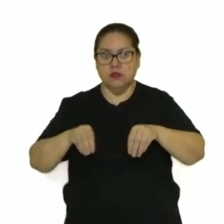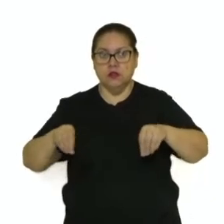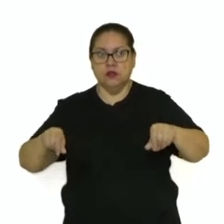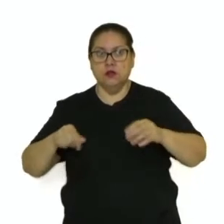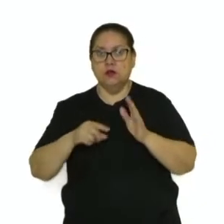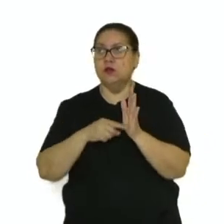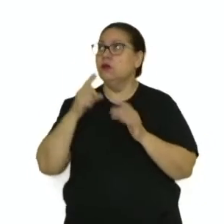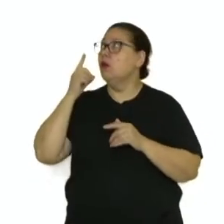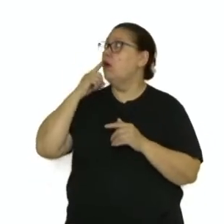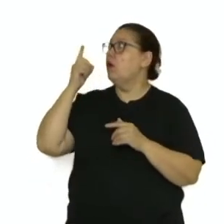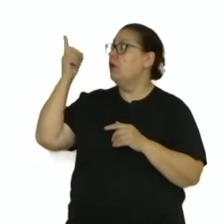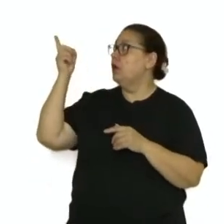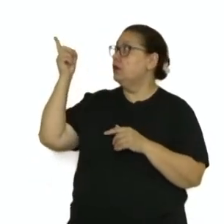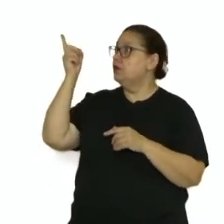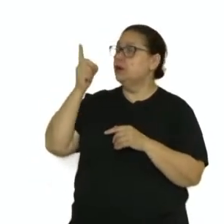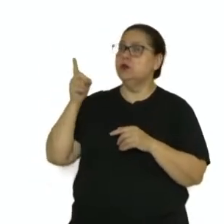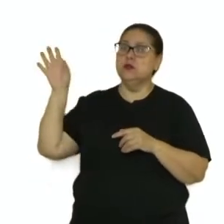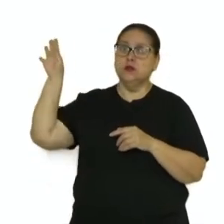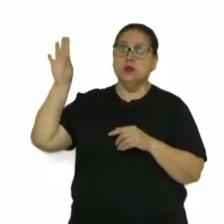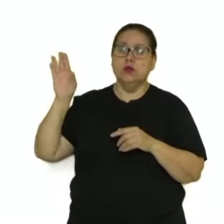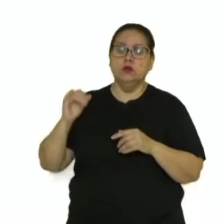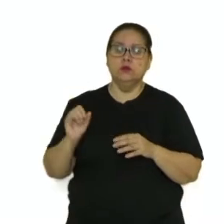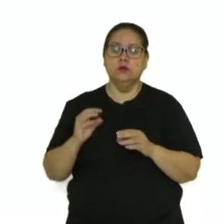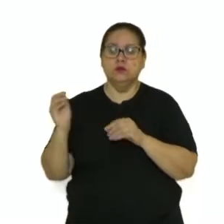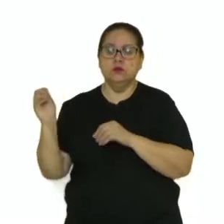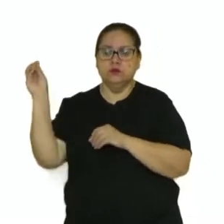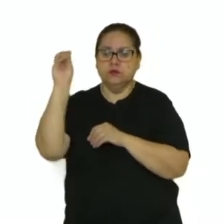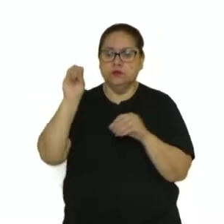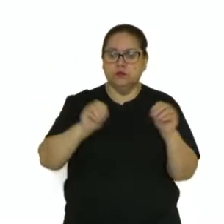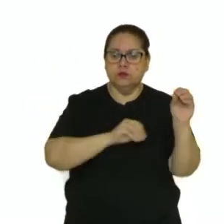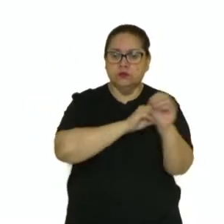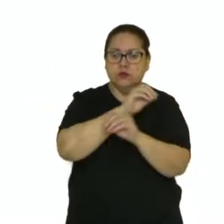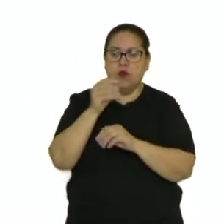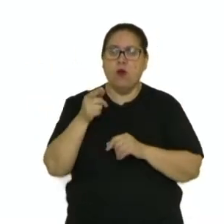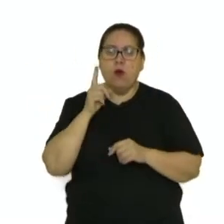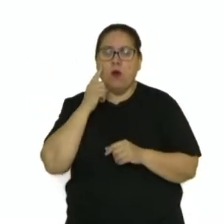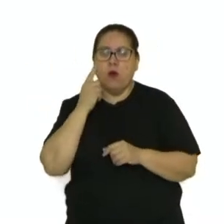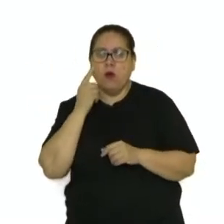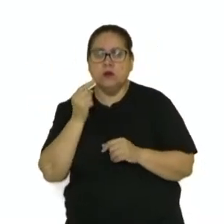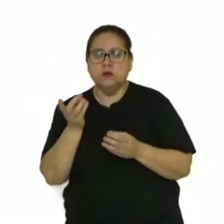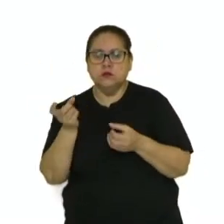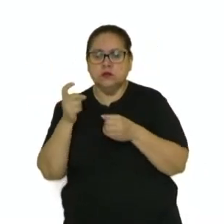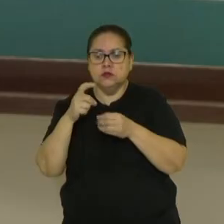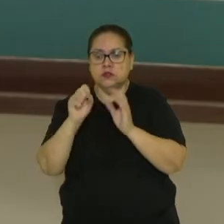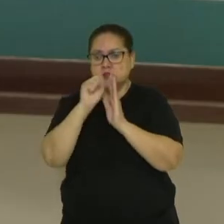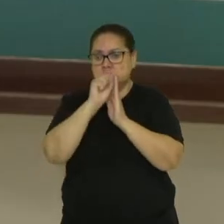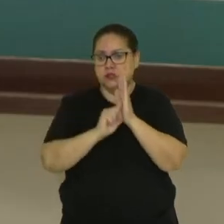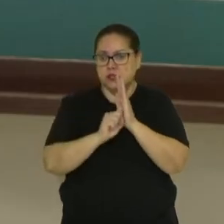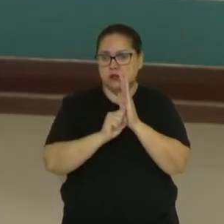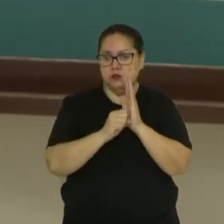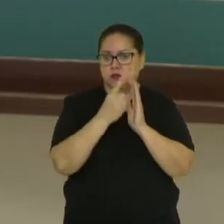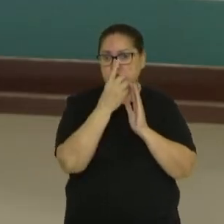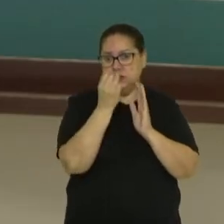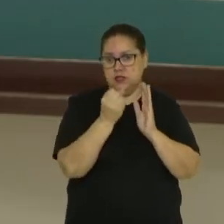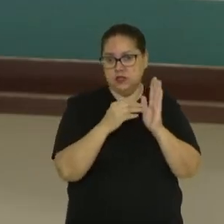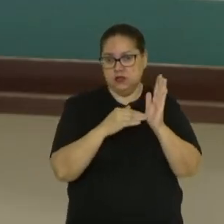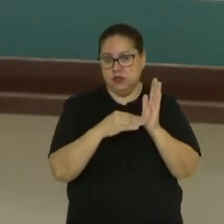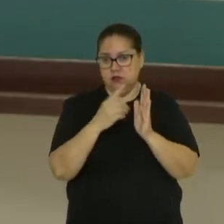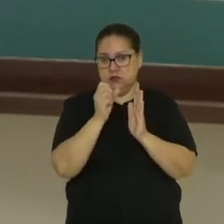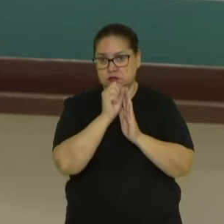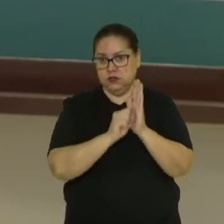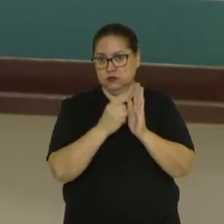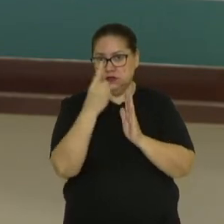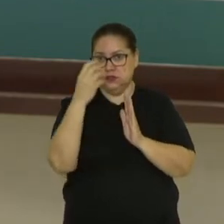Mostrando um mapa aqui quanto aos principais fluxos migratórios. Repare, dentro do século XVI até o século